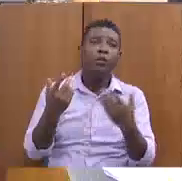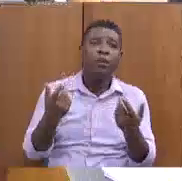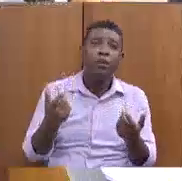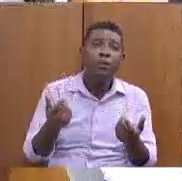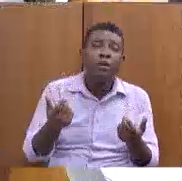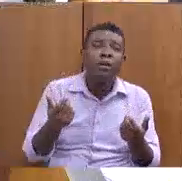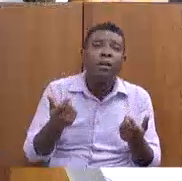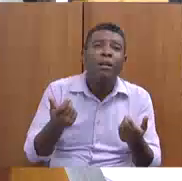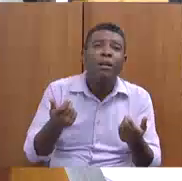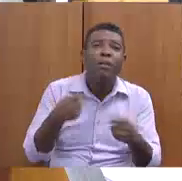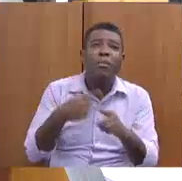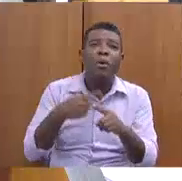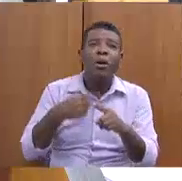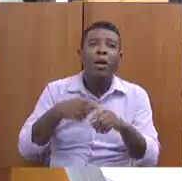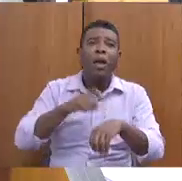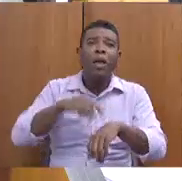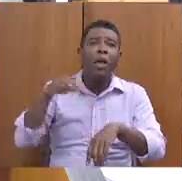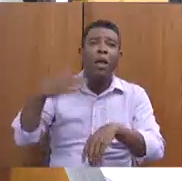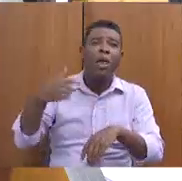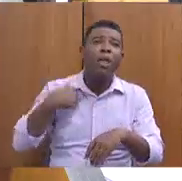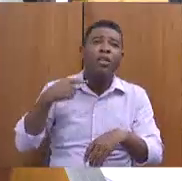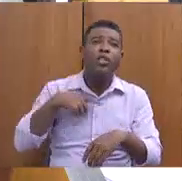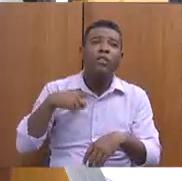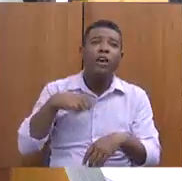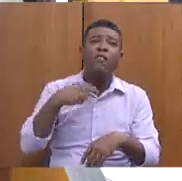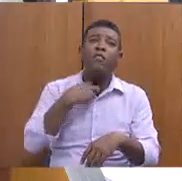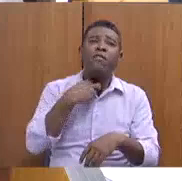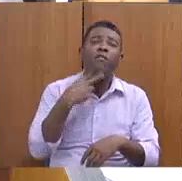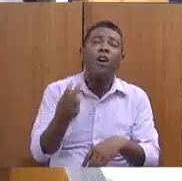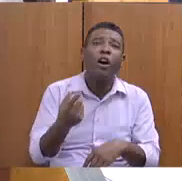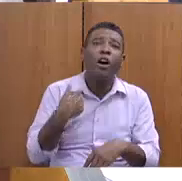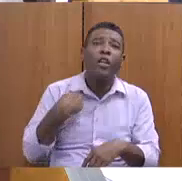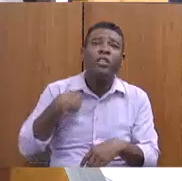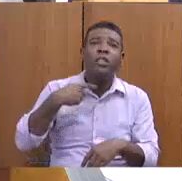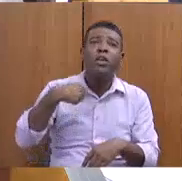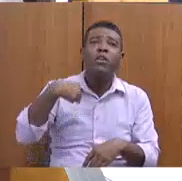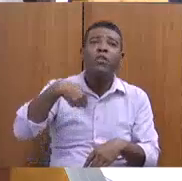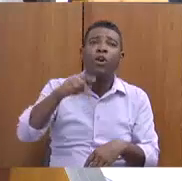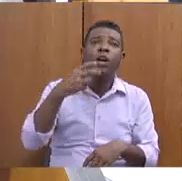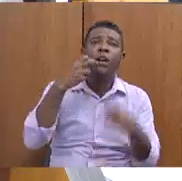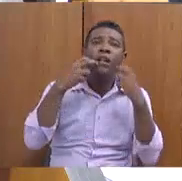porque enquanto eu tiver voz, eu vou gritar,